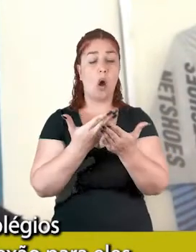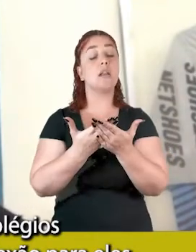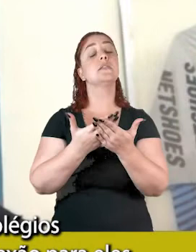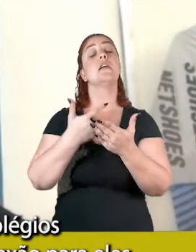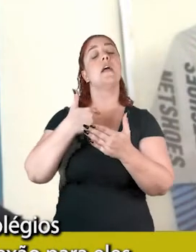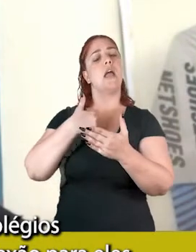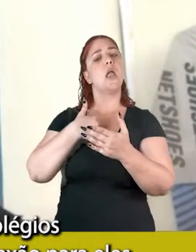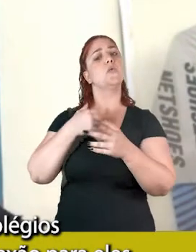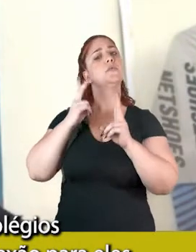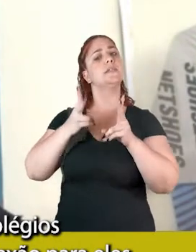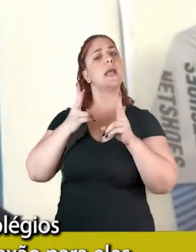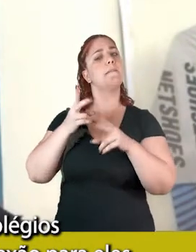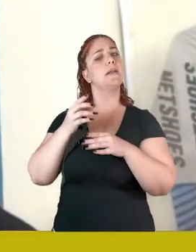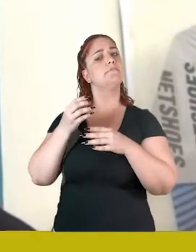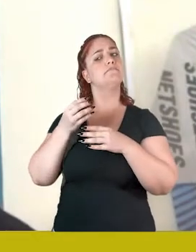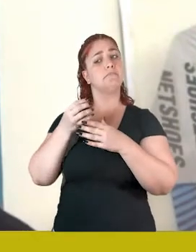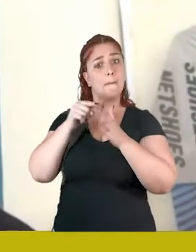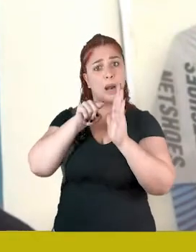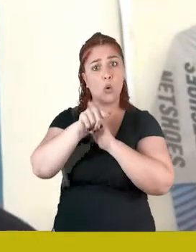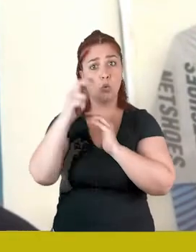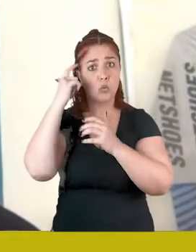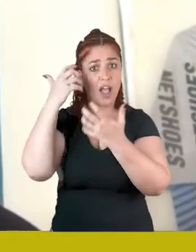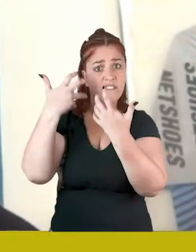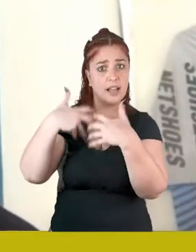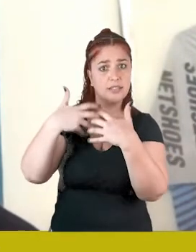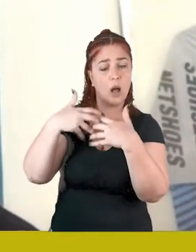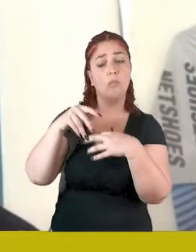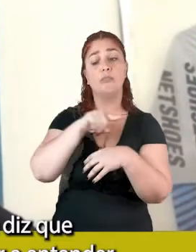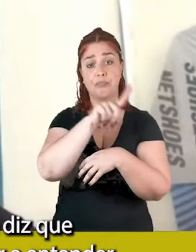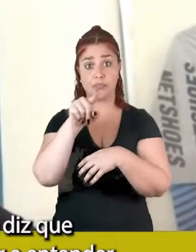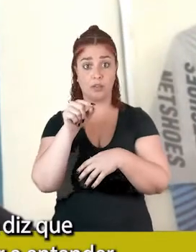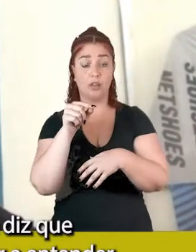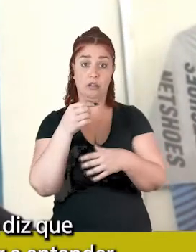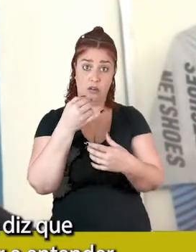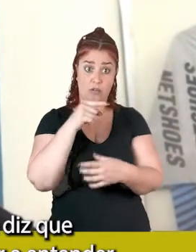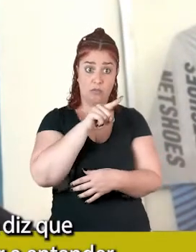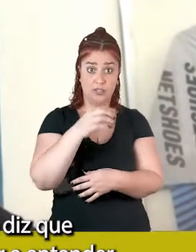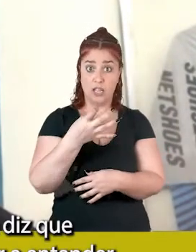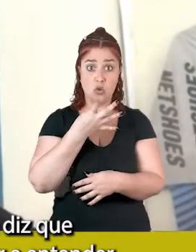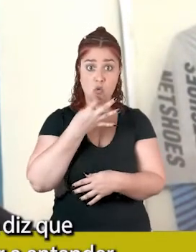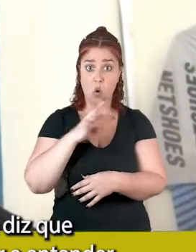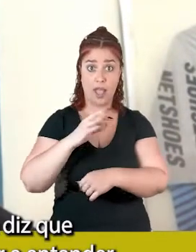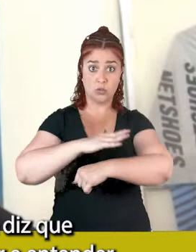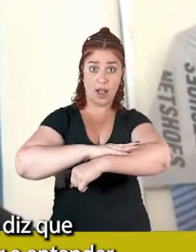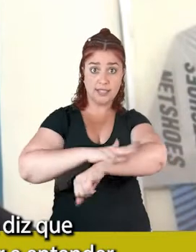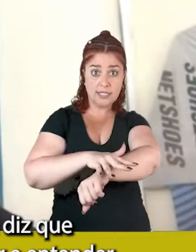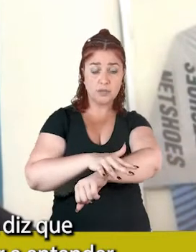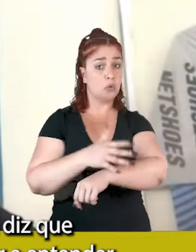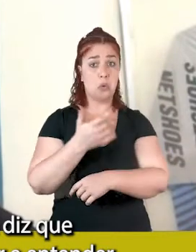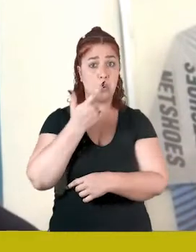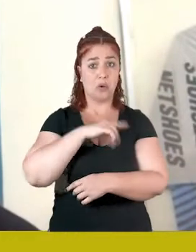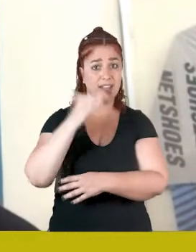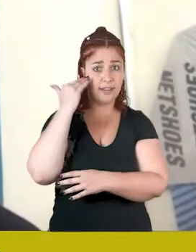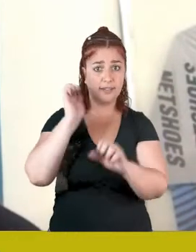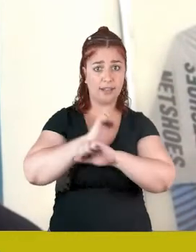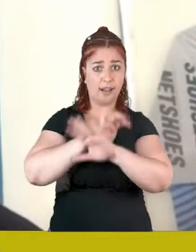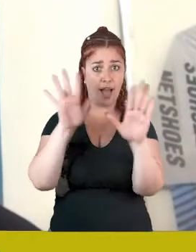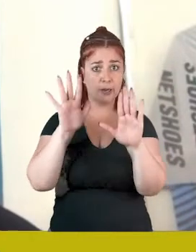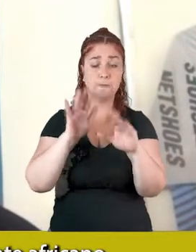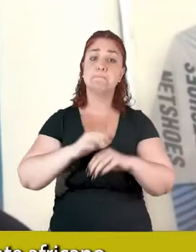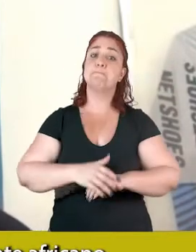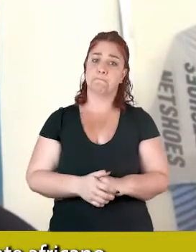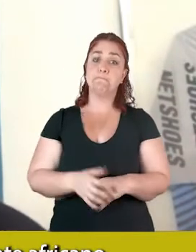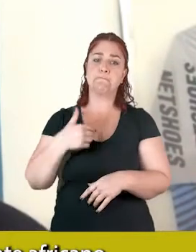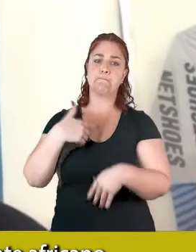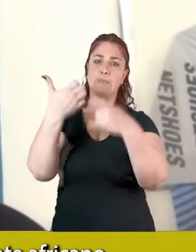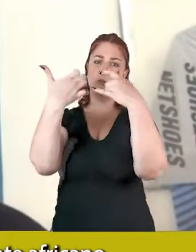trago essa reflexão para eles, assim, se você não conhece o racismo, isso que não consegue enxergar, entender, aí eu